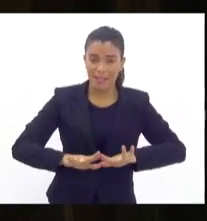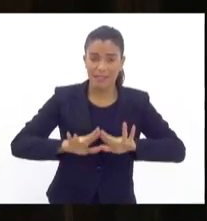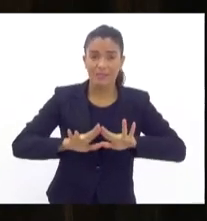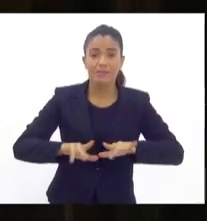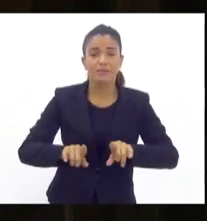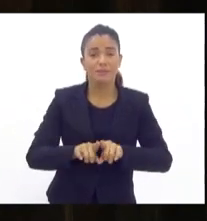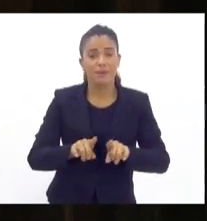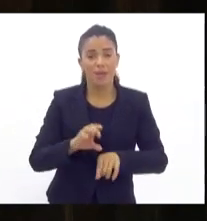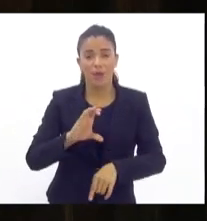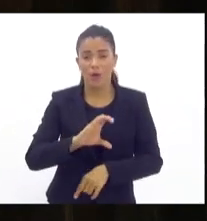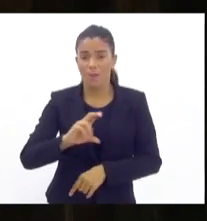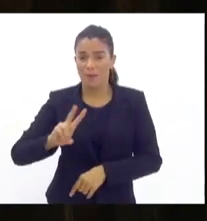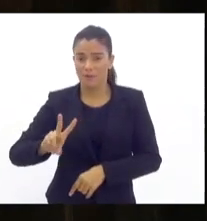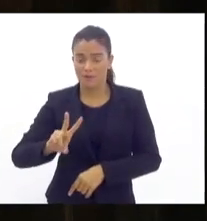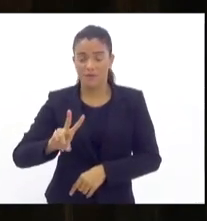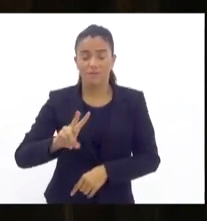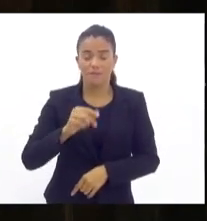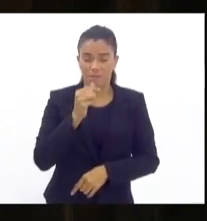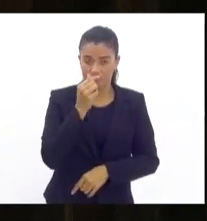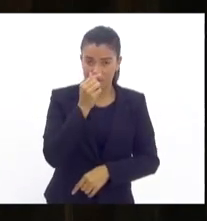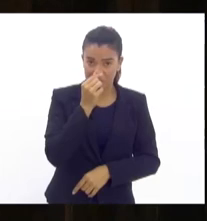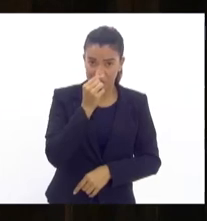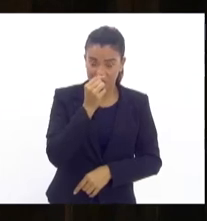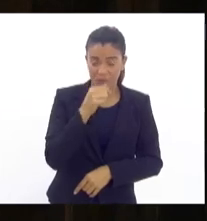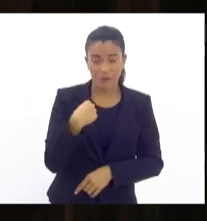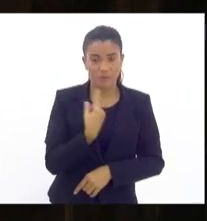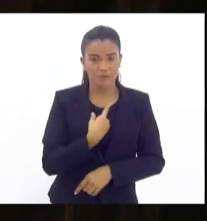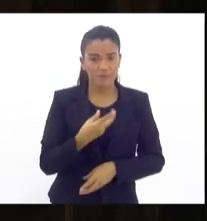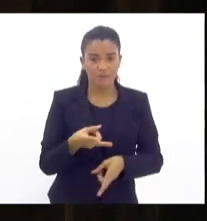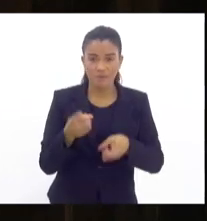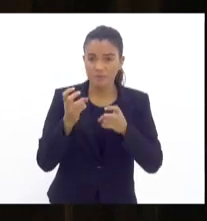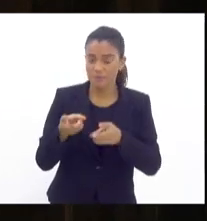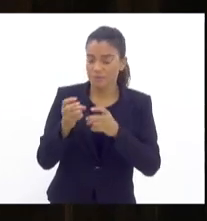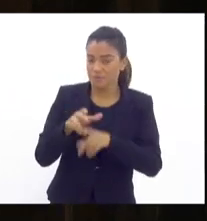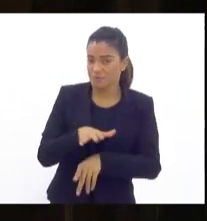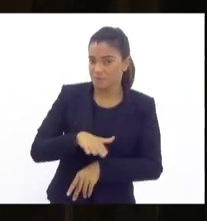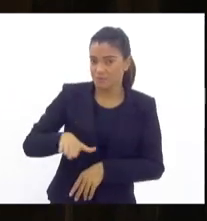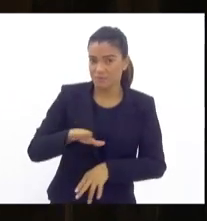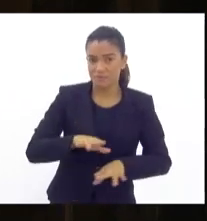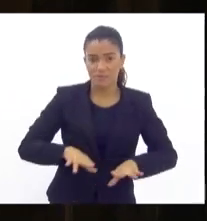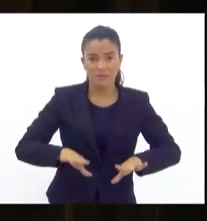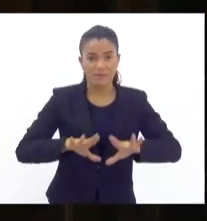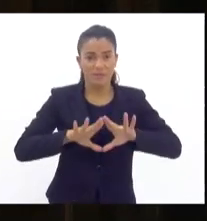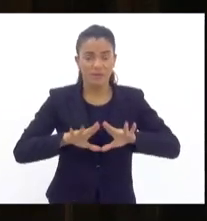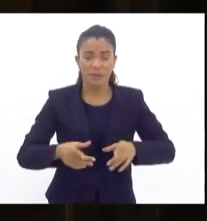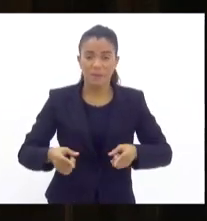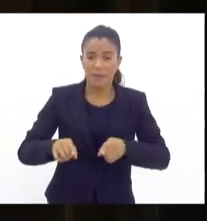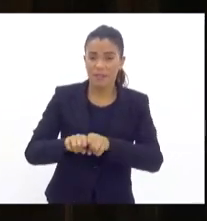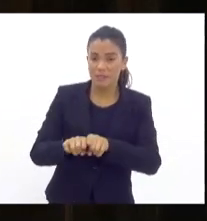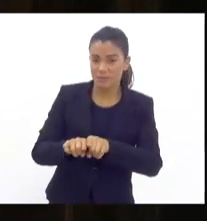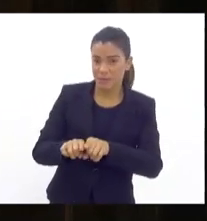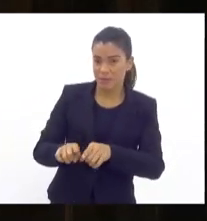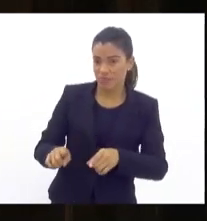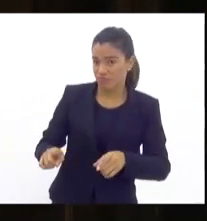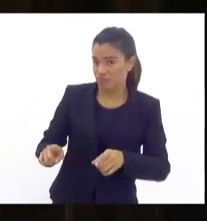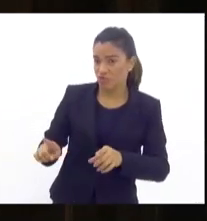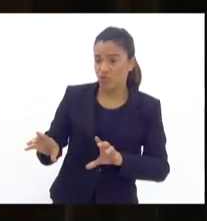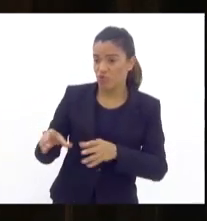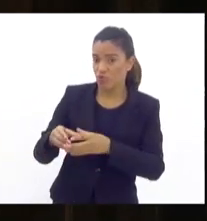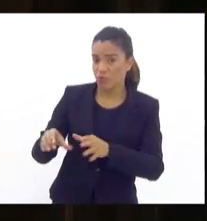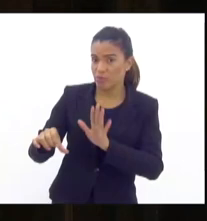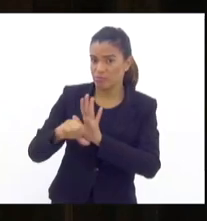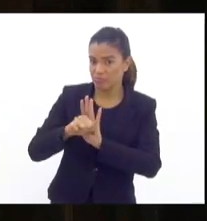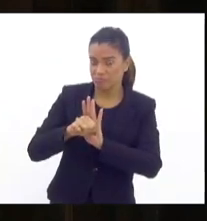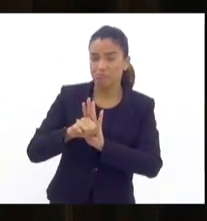Vermelho. Então, a gente percebe que alguns ramos da milícia têm buscado parceria com outras facções e esses que